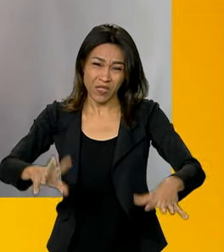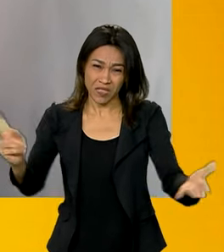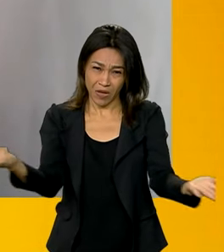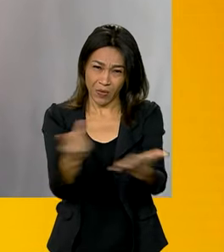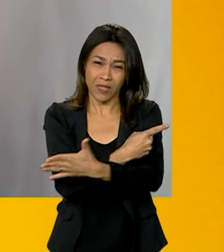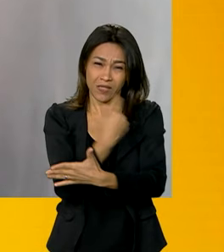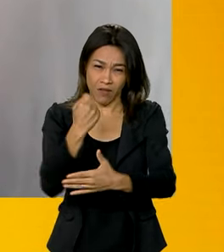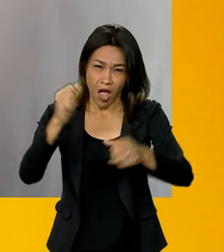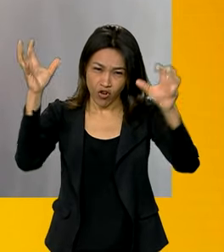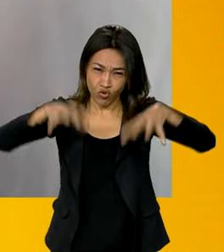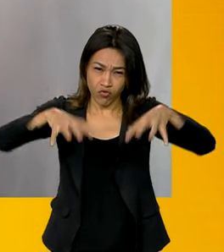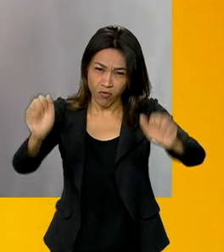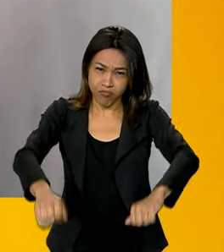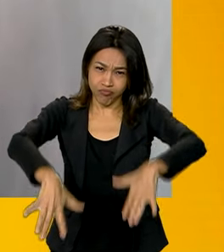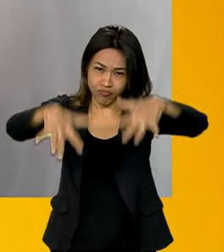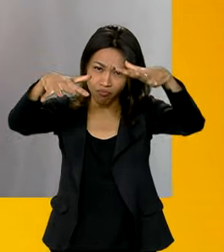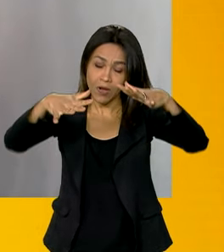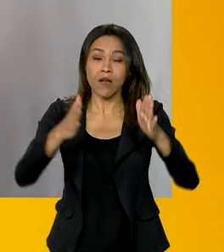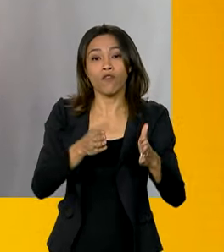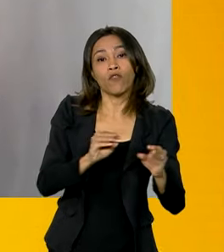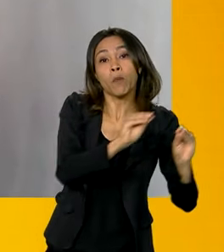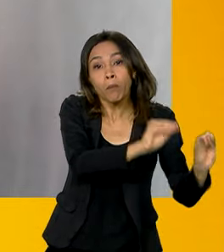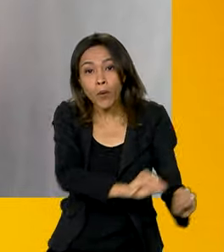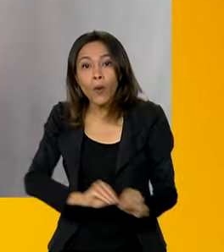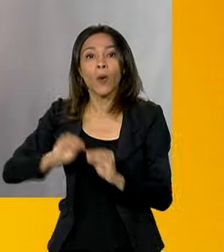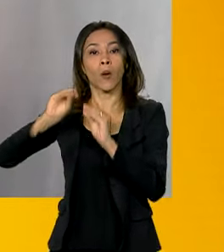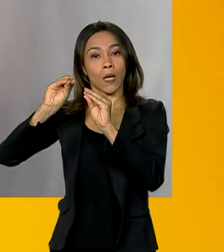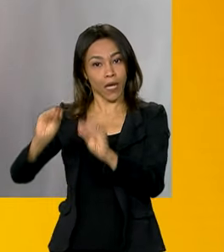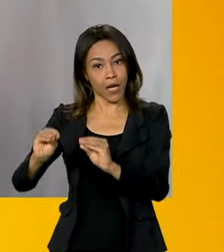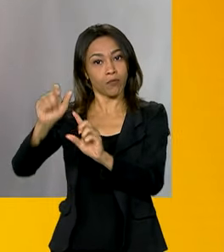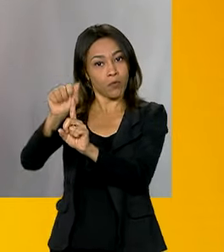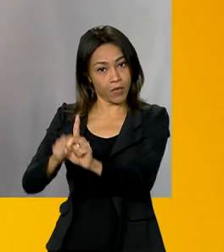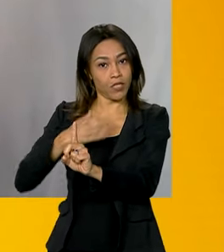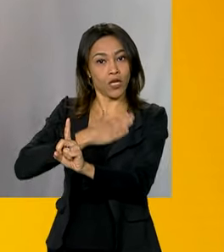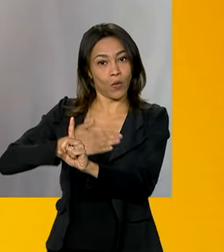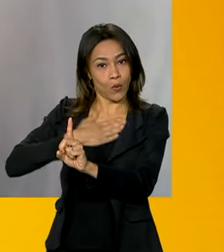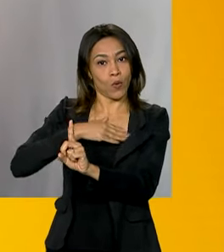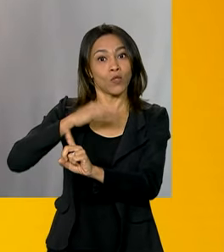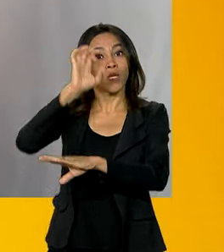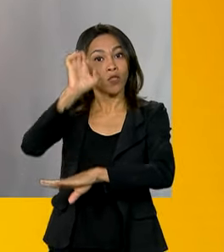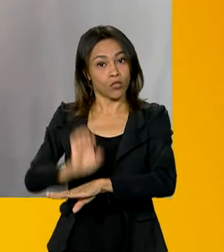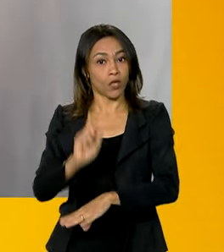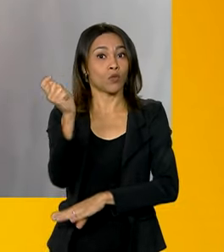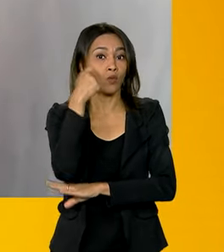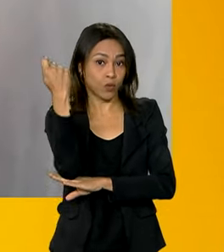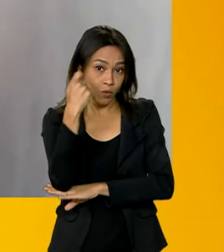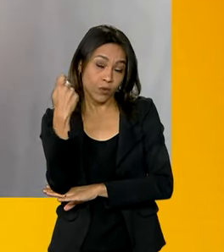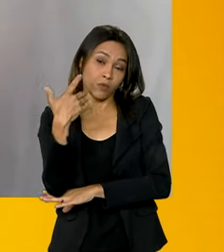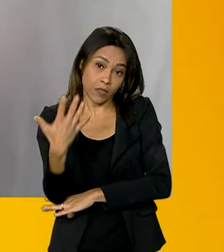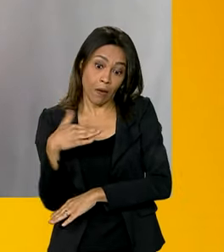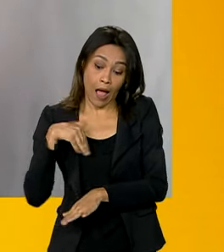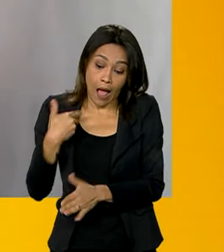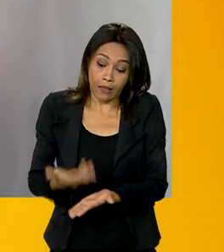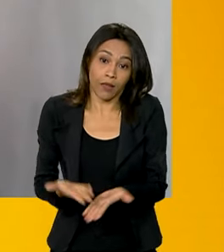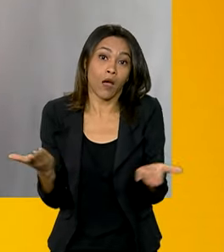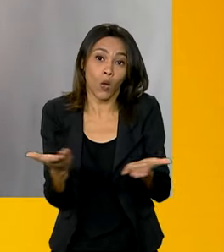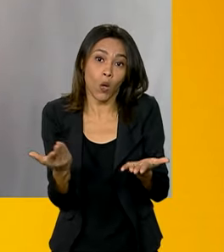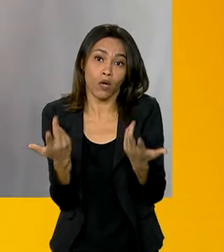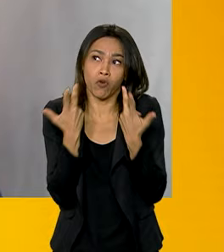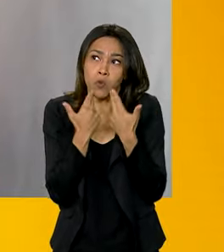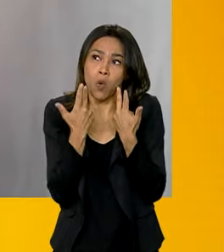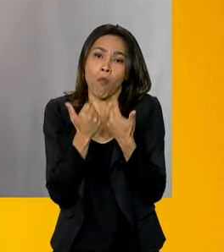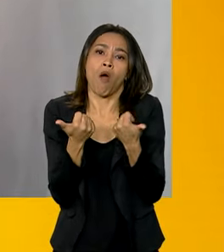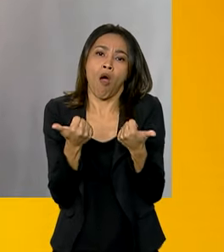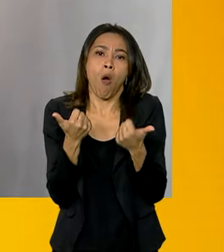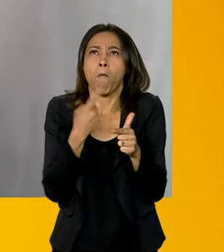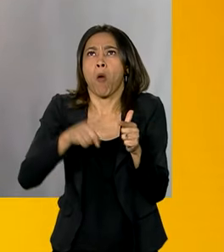Então, deve ficar realmente dentro do previsto dos 43 milhões quando terminar totalmente o prazo. Até agora foi tudo tranquilo, não tivemos